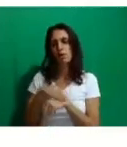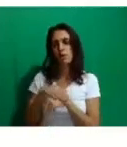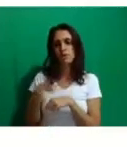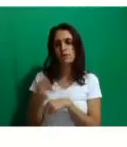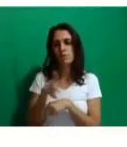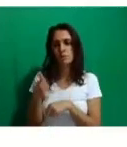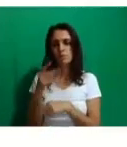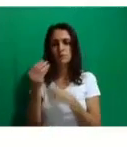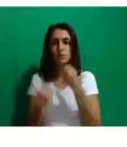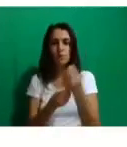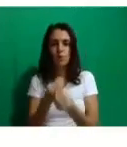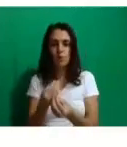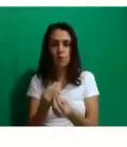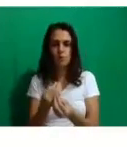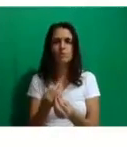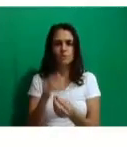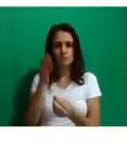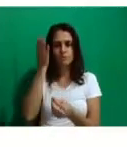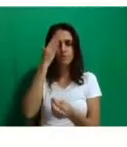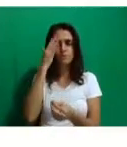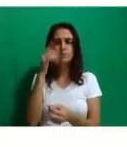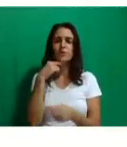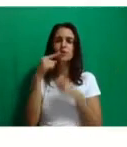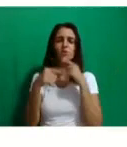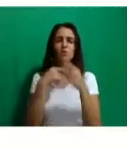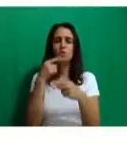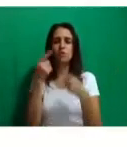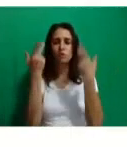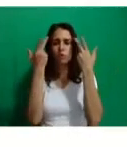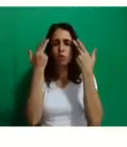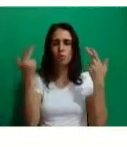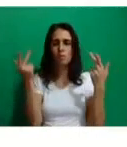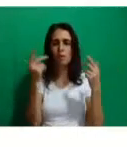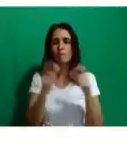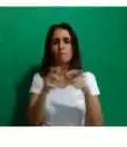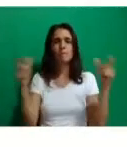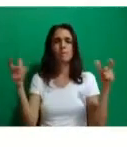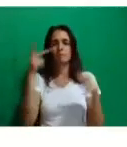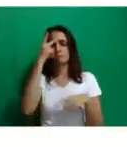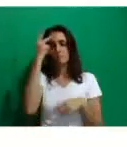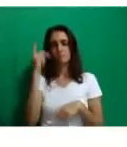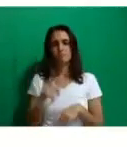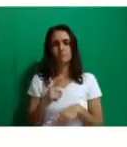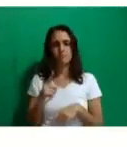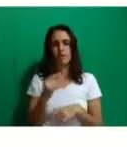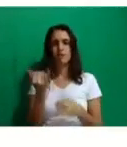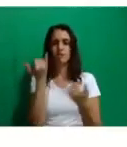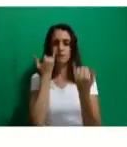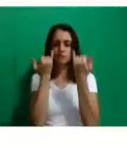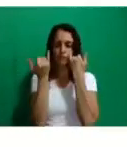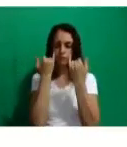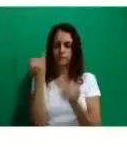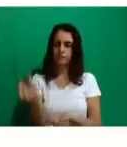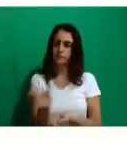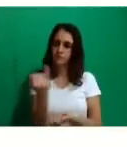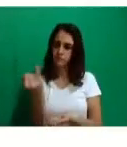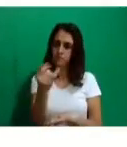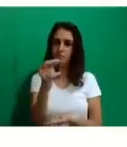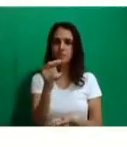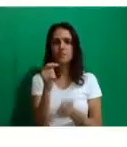as dúvidas que até hoje surgiram, todas as situações importantes que possivelmente vocês vão